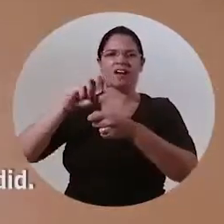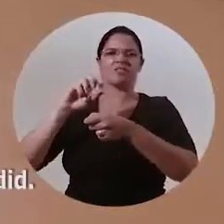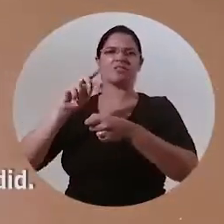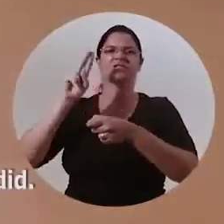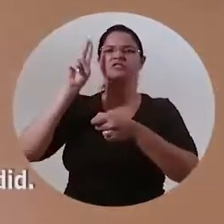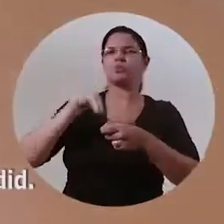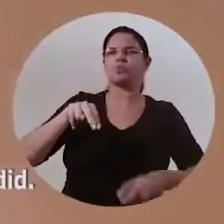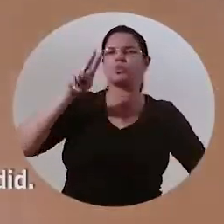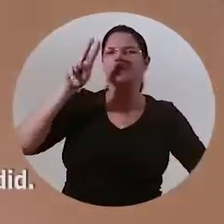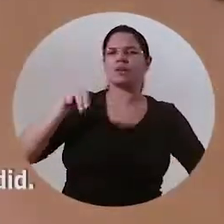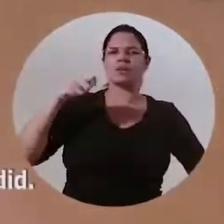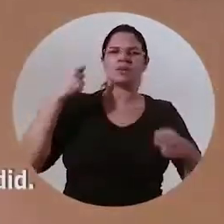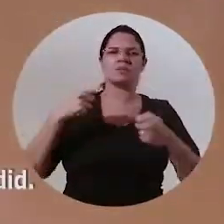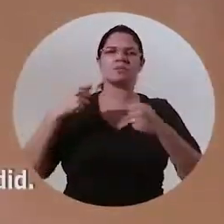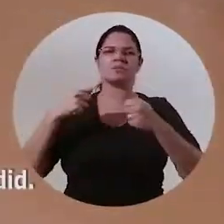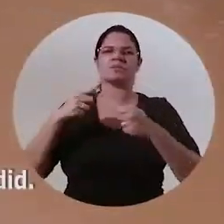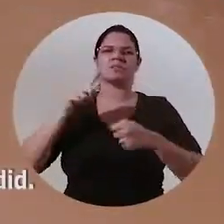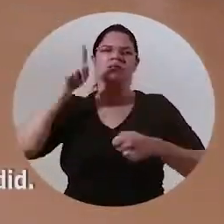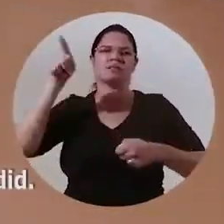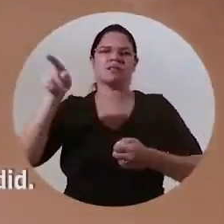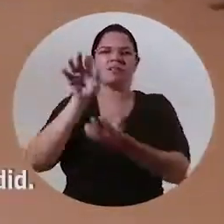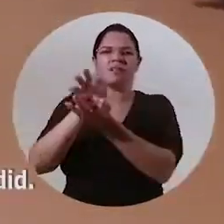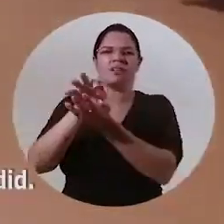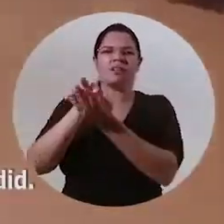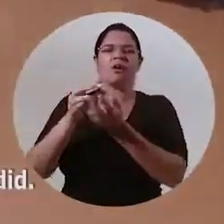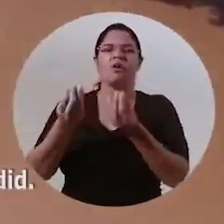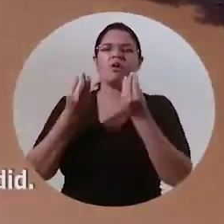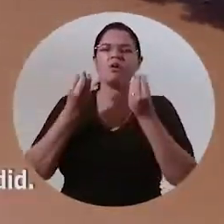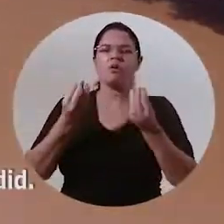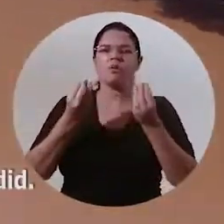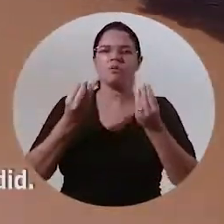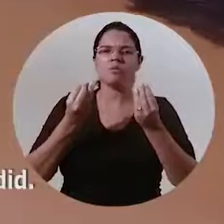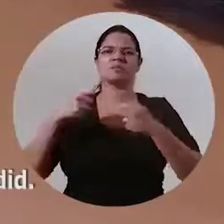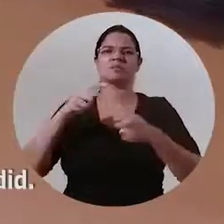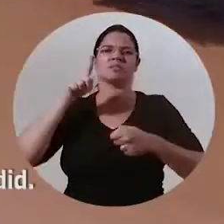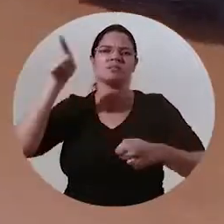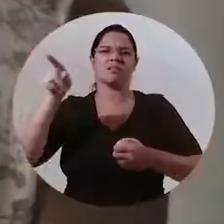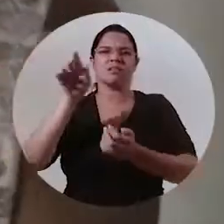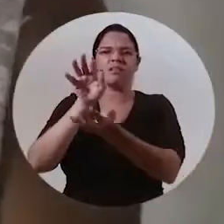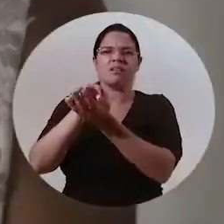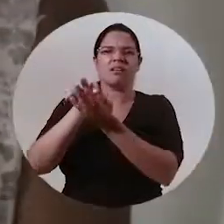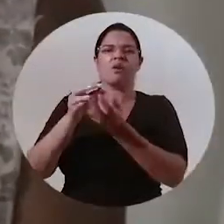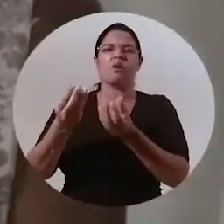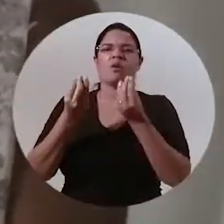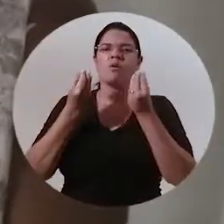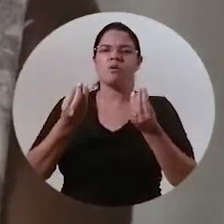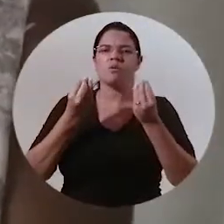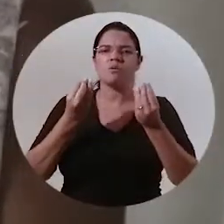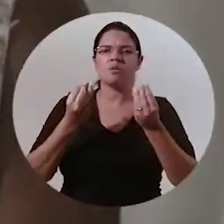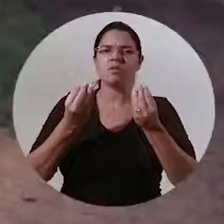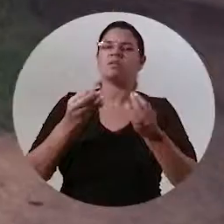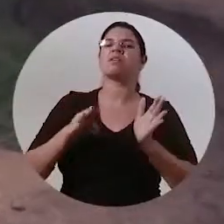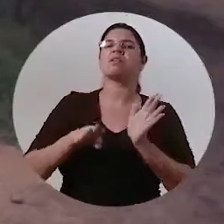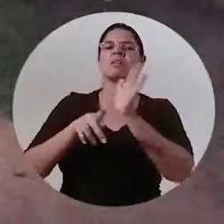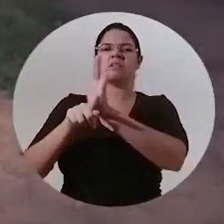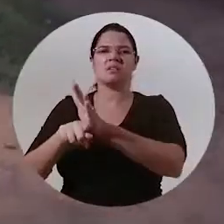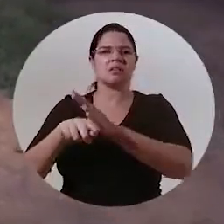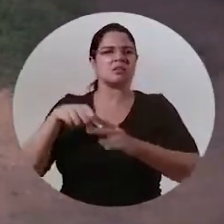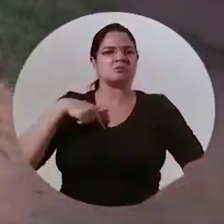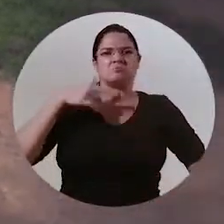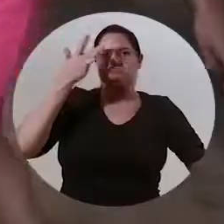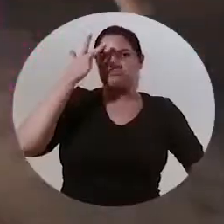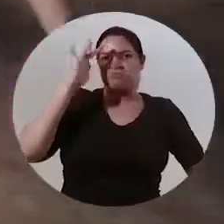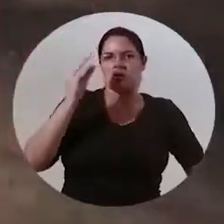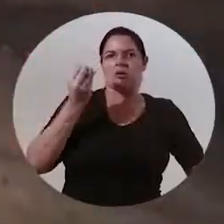garrafas e objetos que jamais deveriam chegar no Pantanal mas chegam ele vem de cima, mas eu não sei de onde